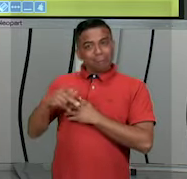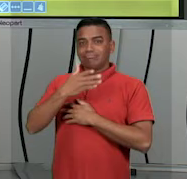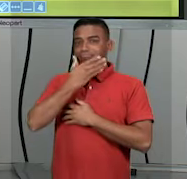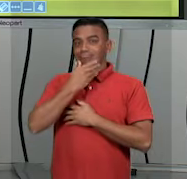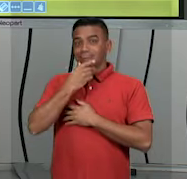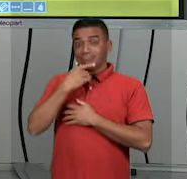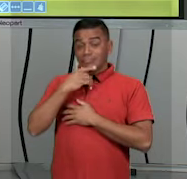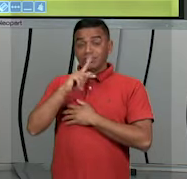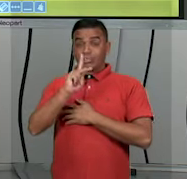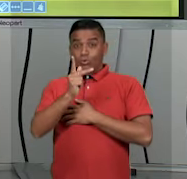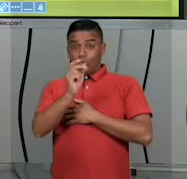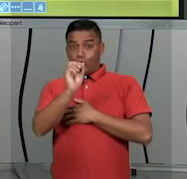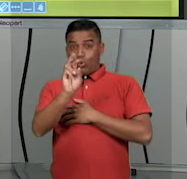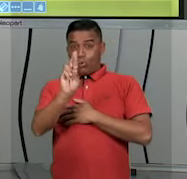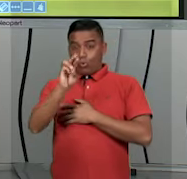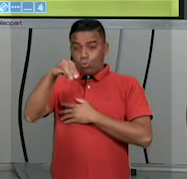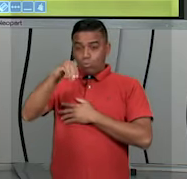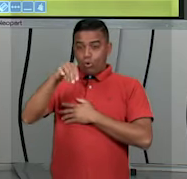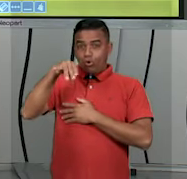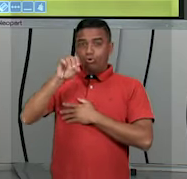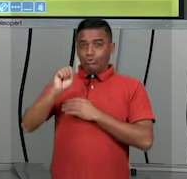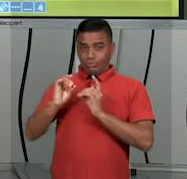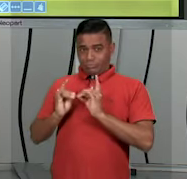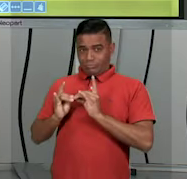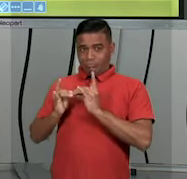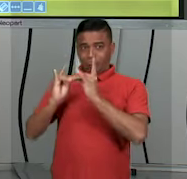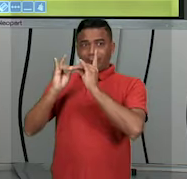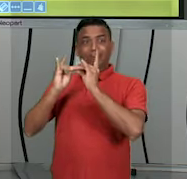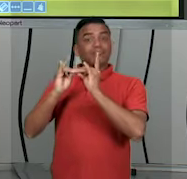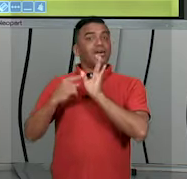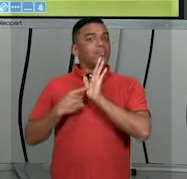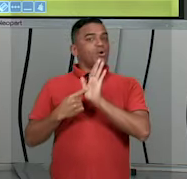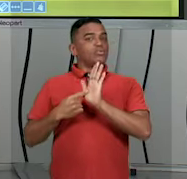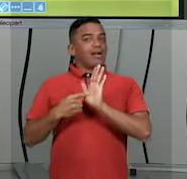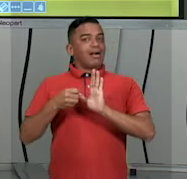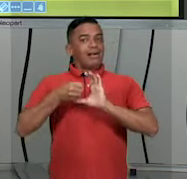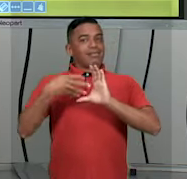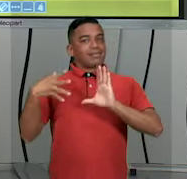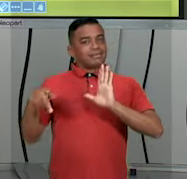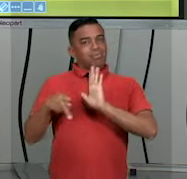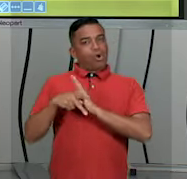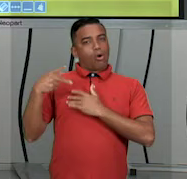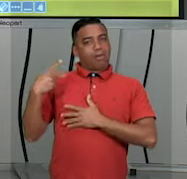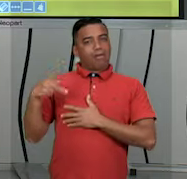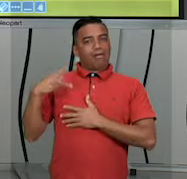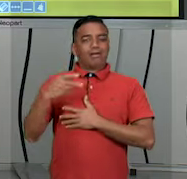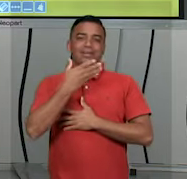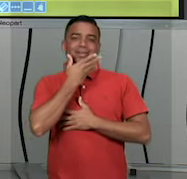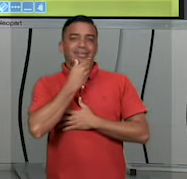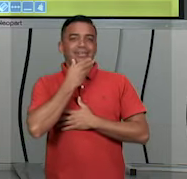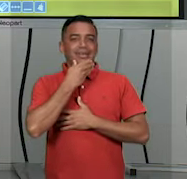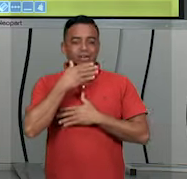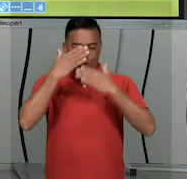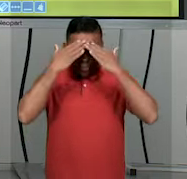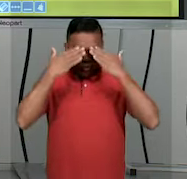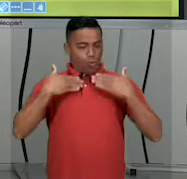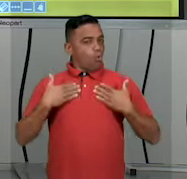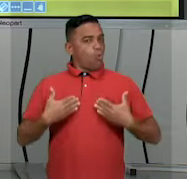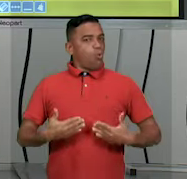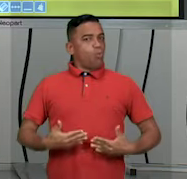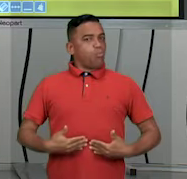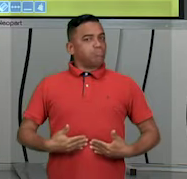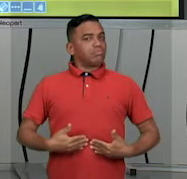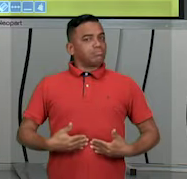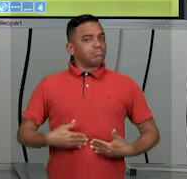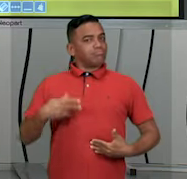esses hormônios vão acentuar as características masculinas ali no corpo, na aparência do